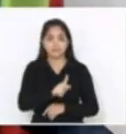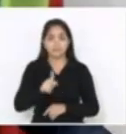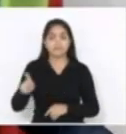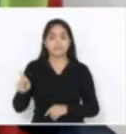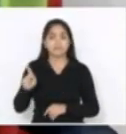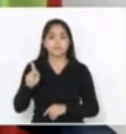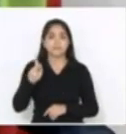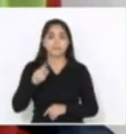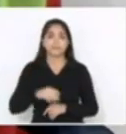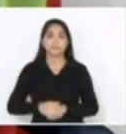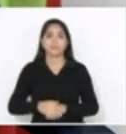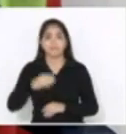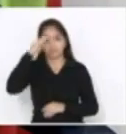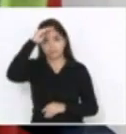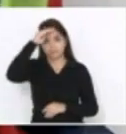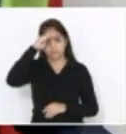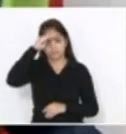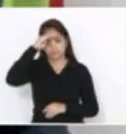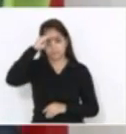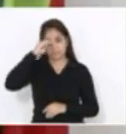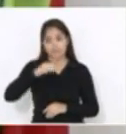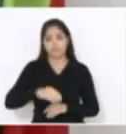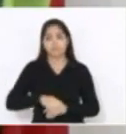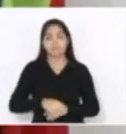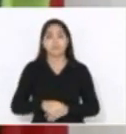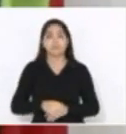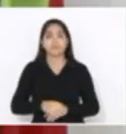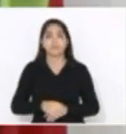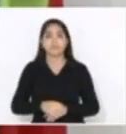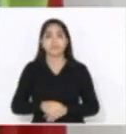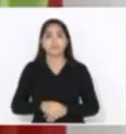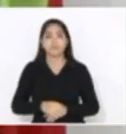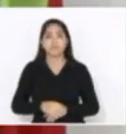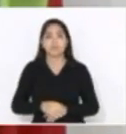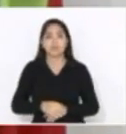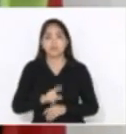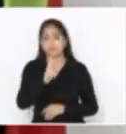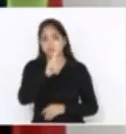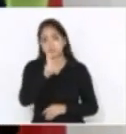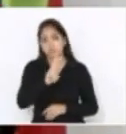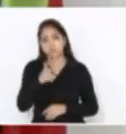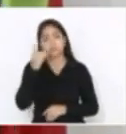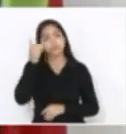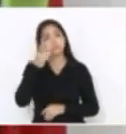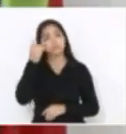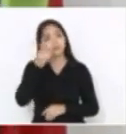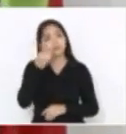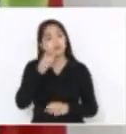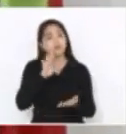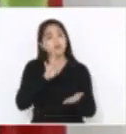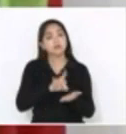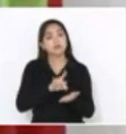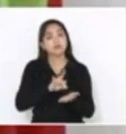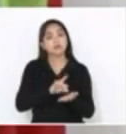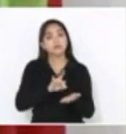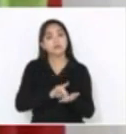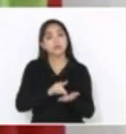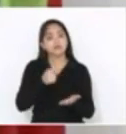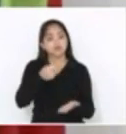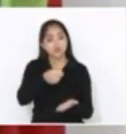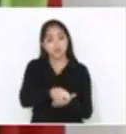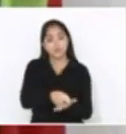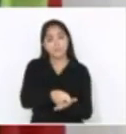Jean Kuhlman, o deputado Gabriel Ribeiro. Então, na verdade, eu não estou impondo nenhum